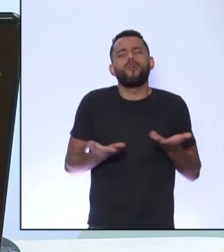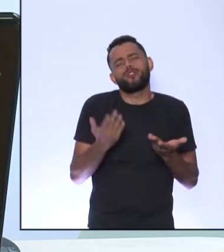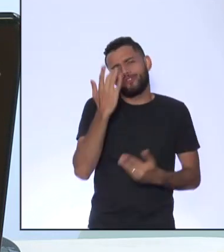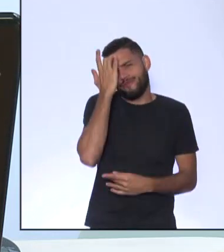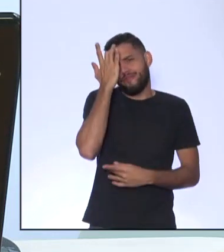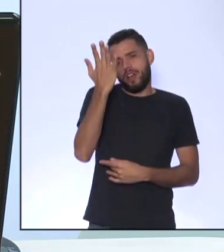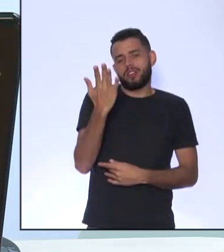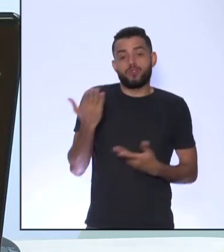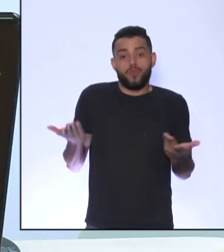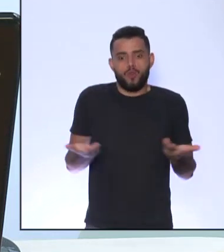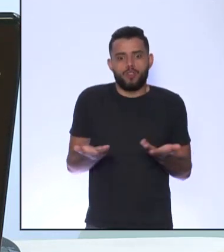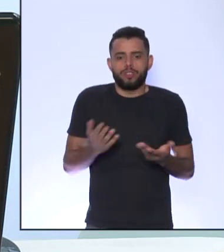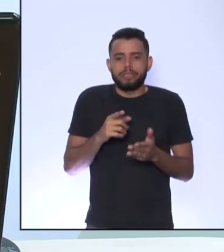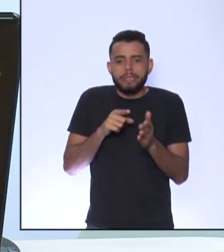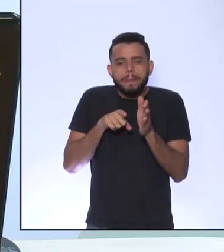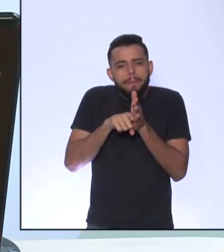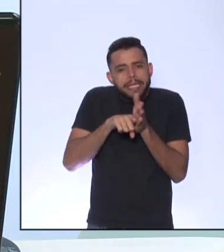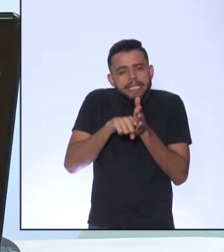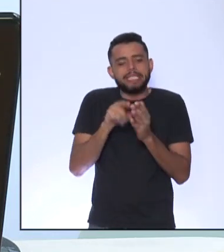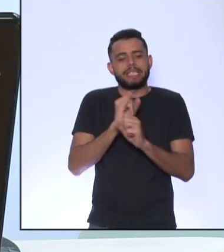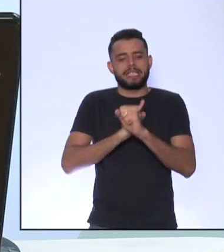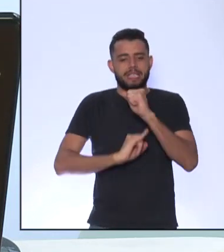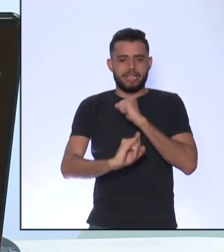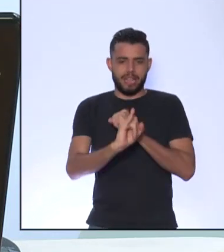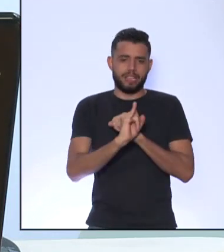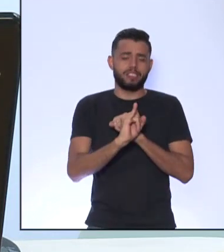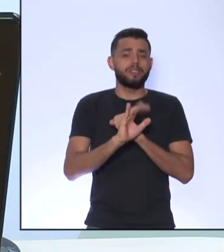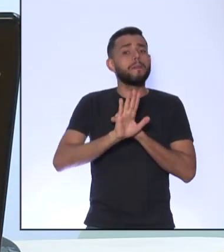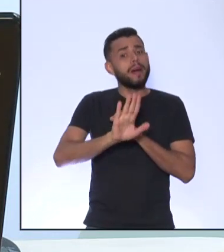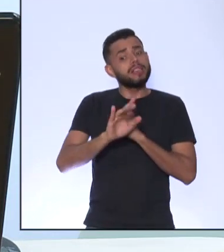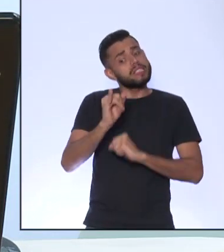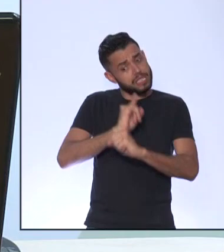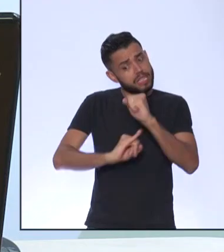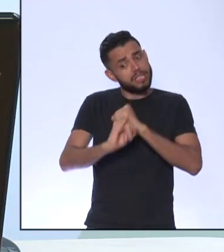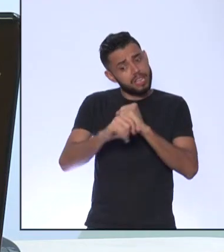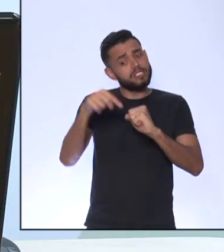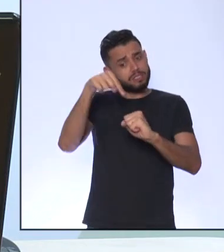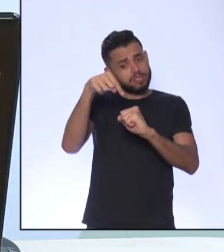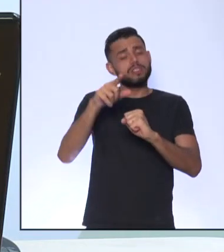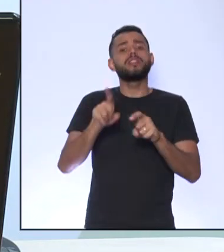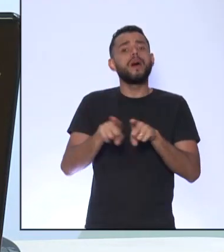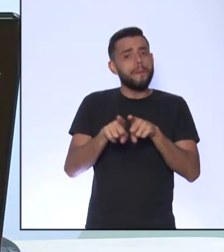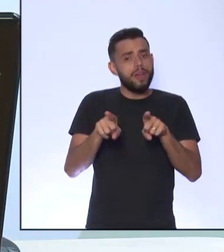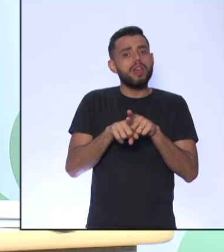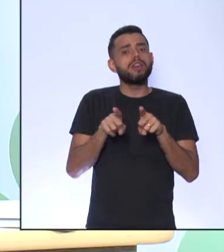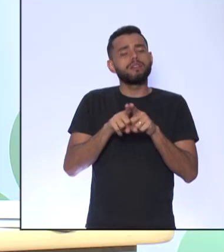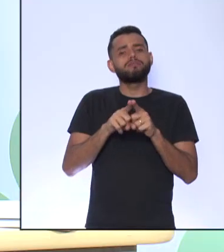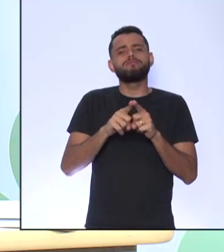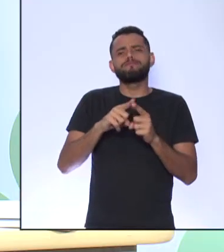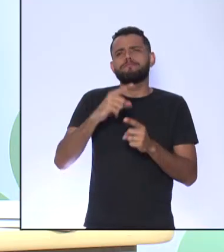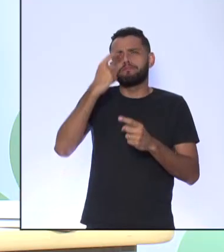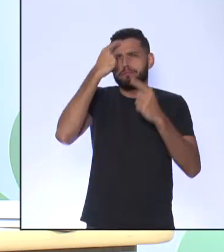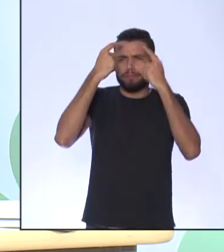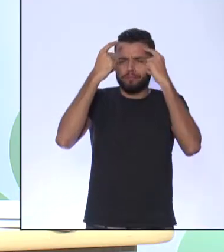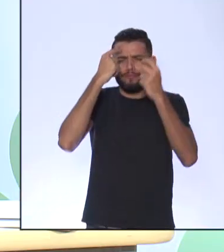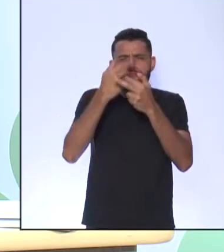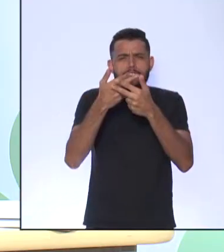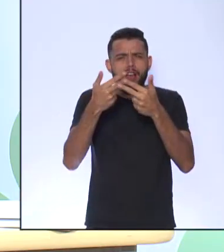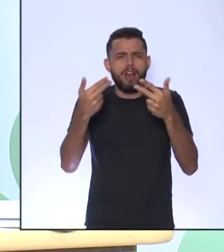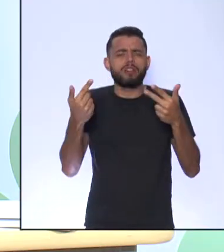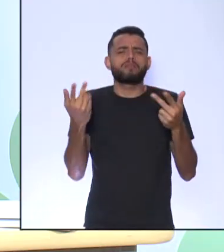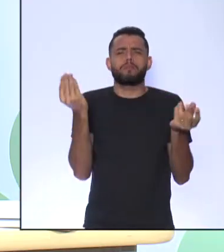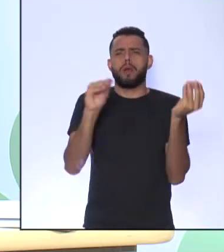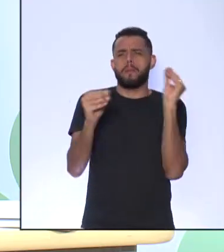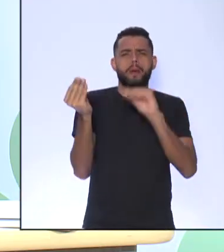Mas também são enciclopédias na internet Se a gente pensar Elas têm vários pensamentos E várias coisas na internet Que eles podem localizar